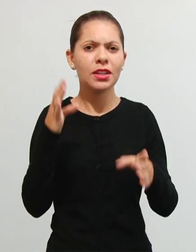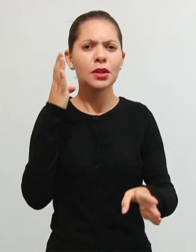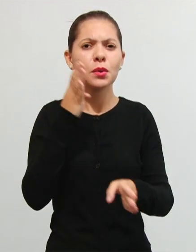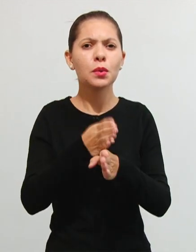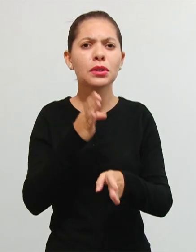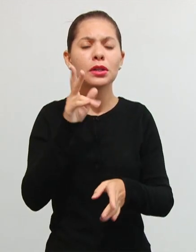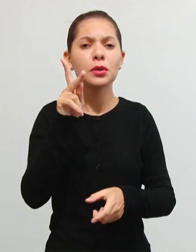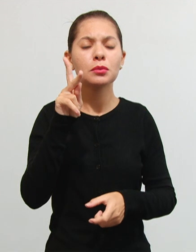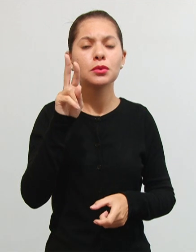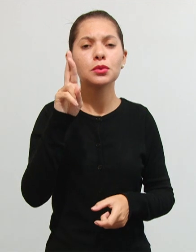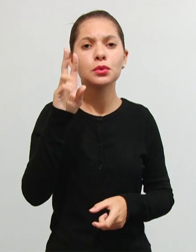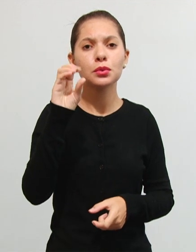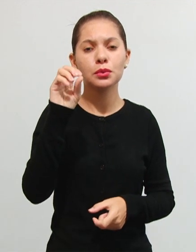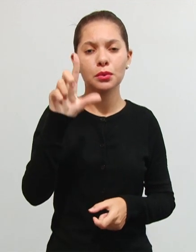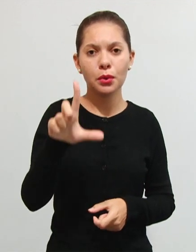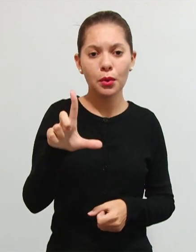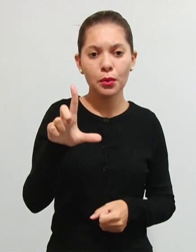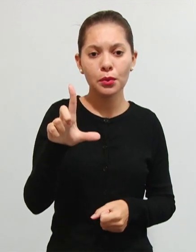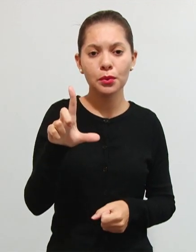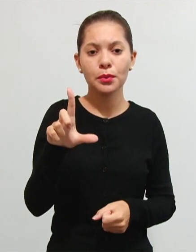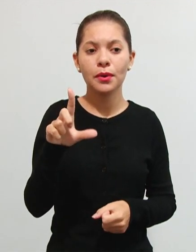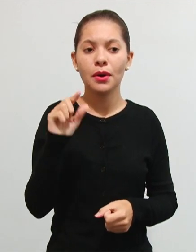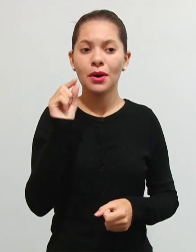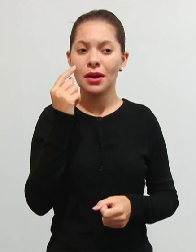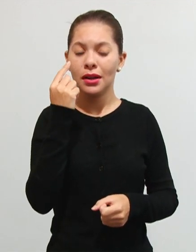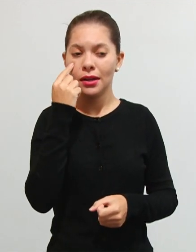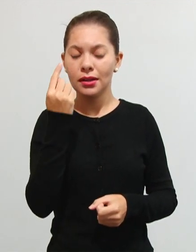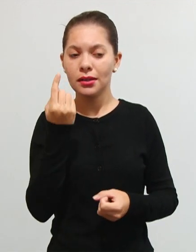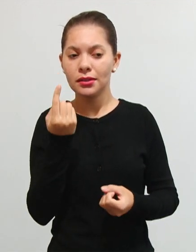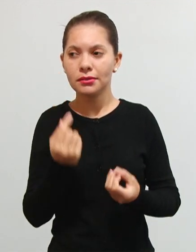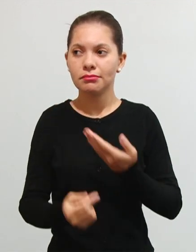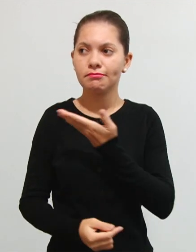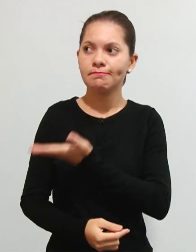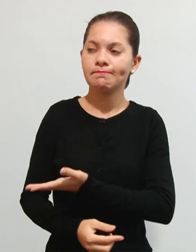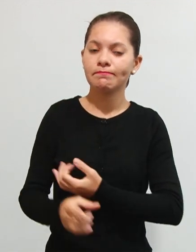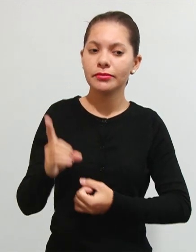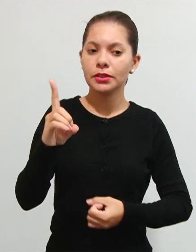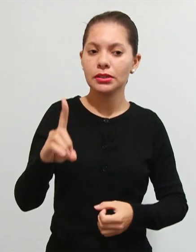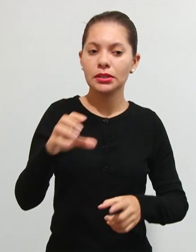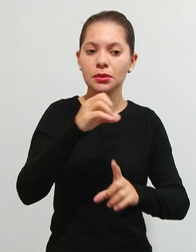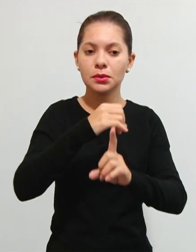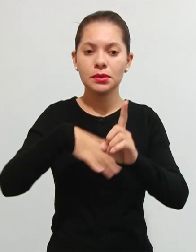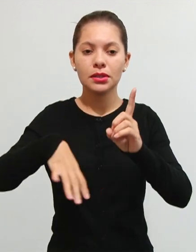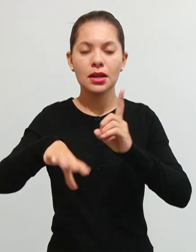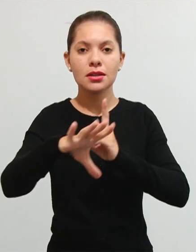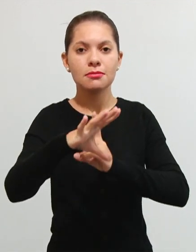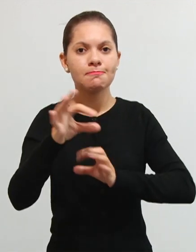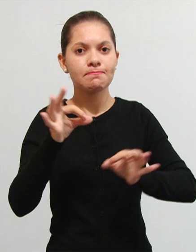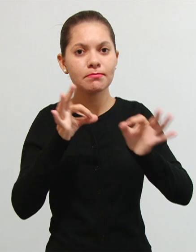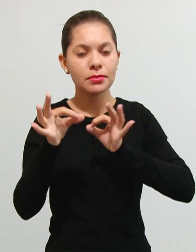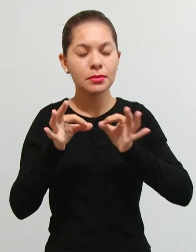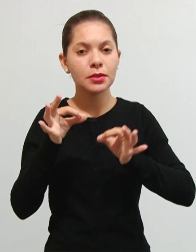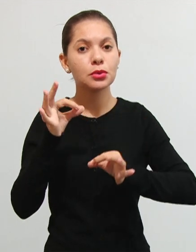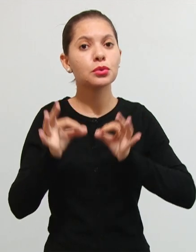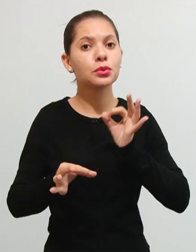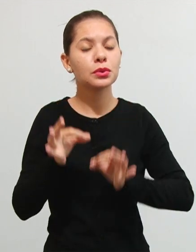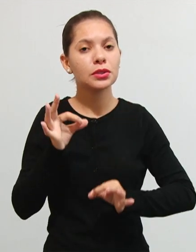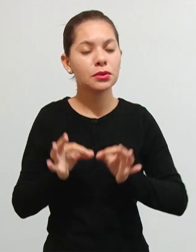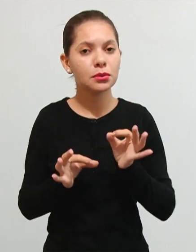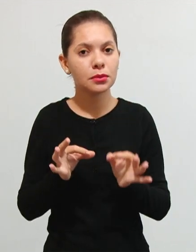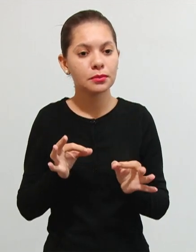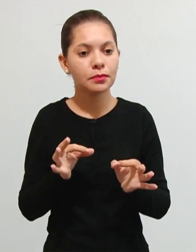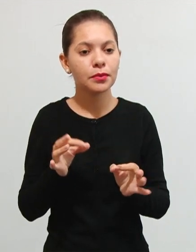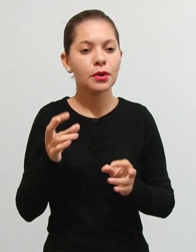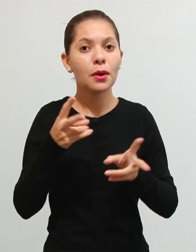rol não exaustivo né desses direitos sociais contemplados aí pelo nosso ordenamento jurídico então nós